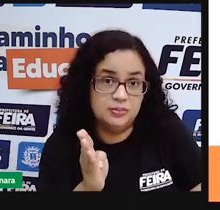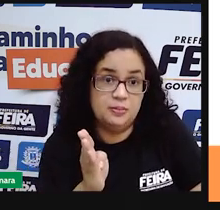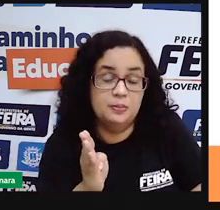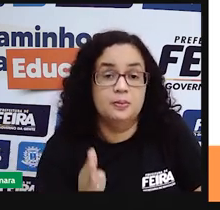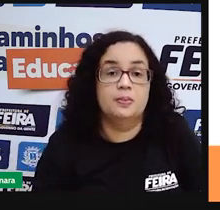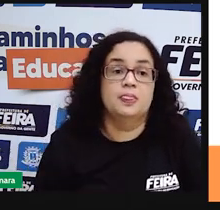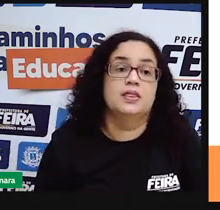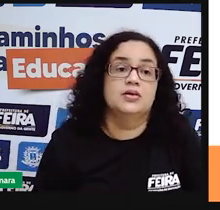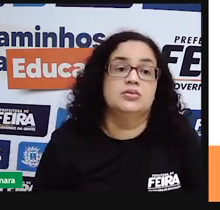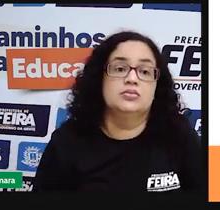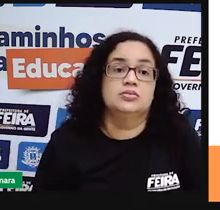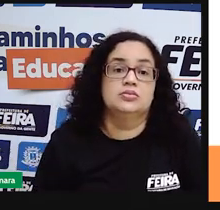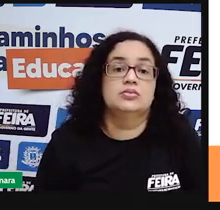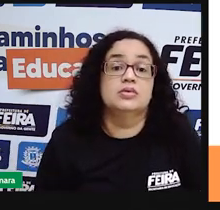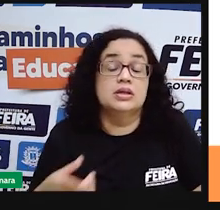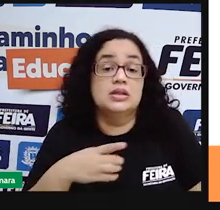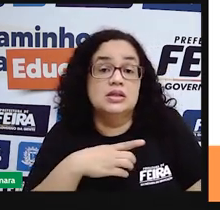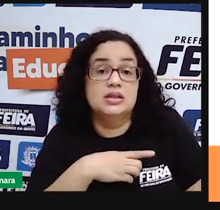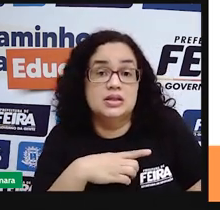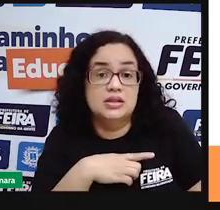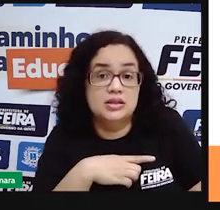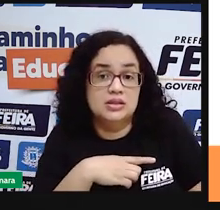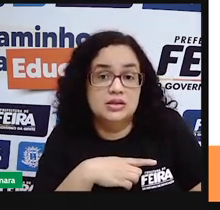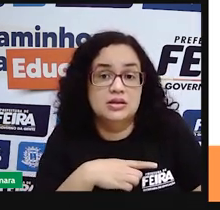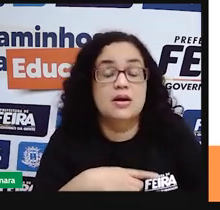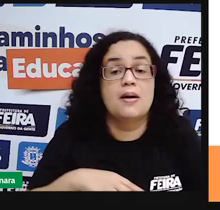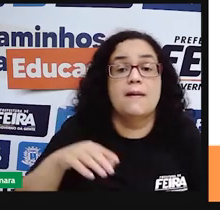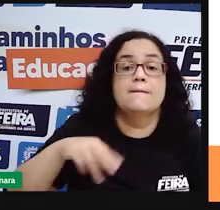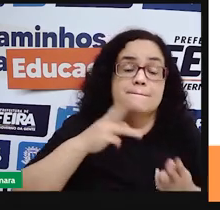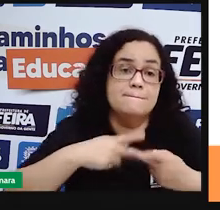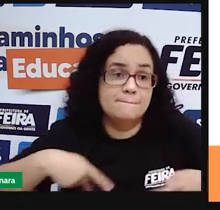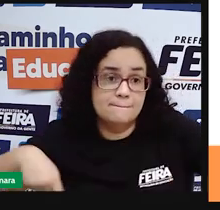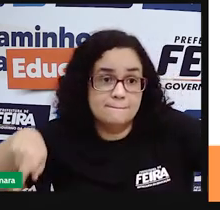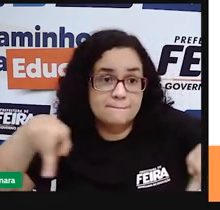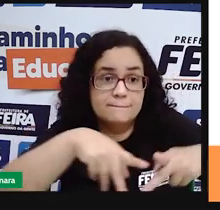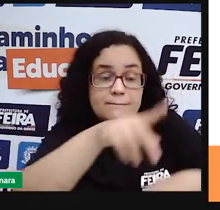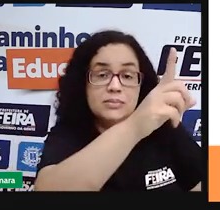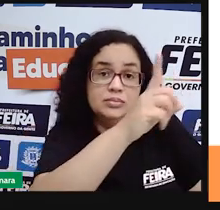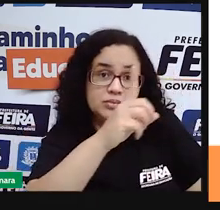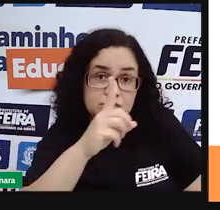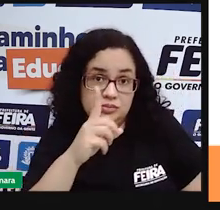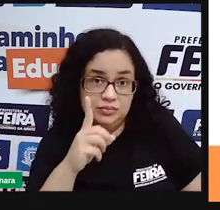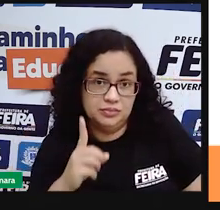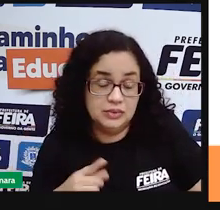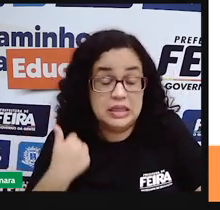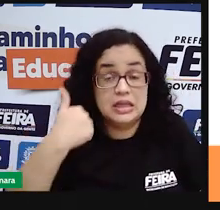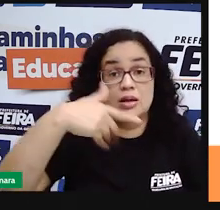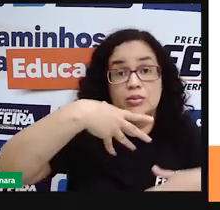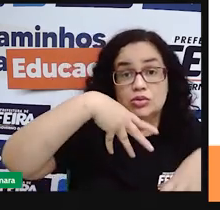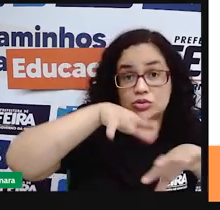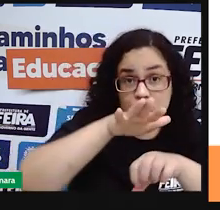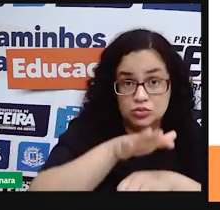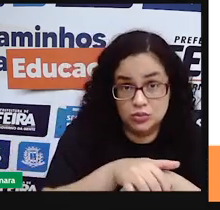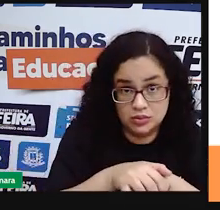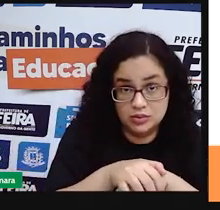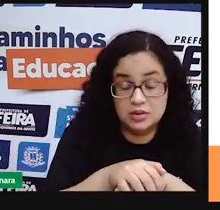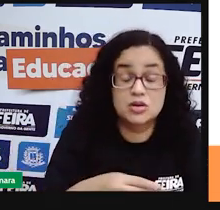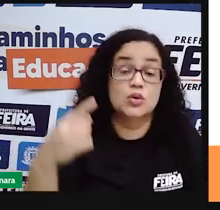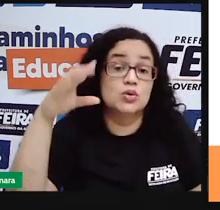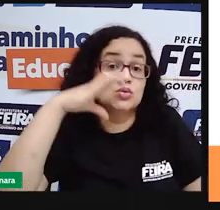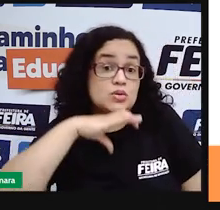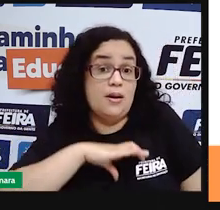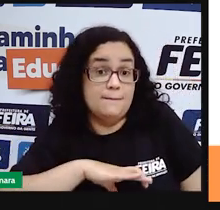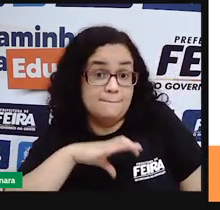Não foram povos que chegaram aí depois ou no período da colonização. Então, quando os portugueses